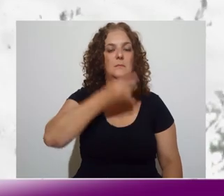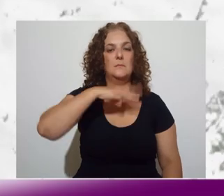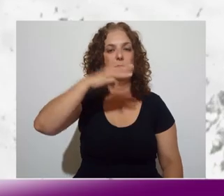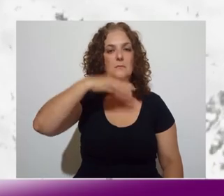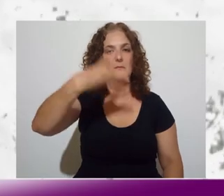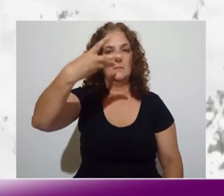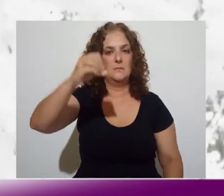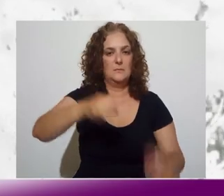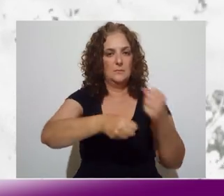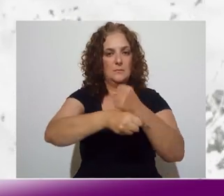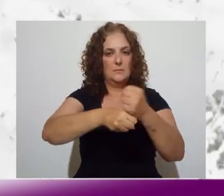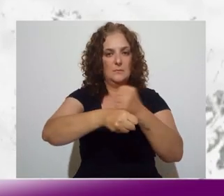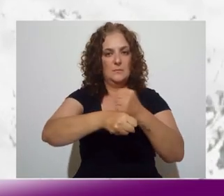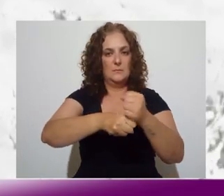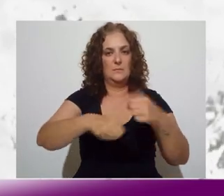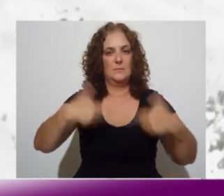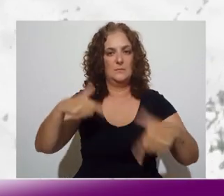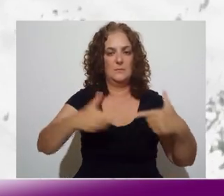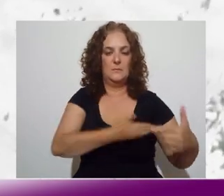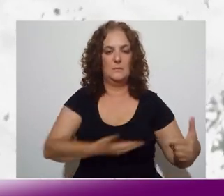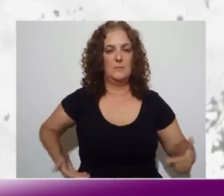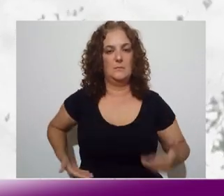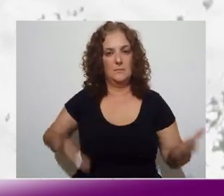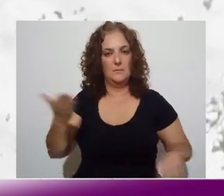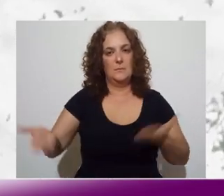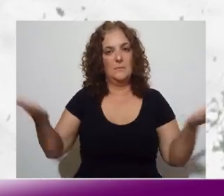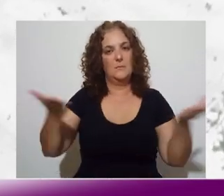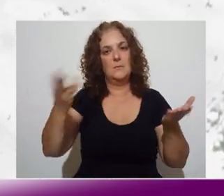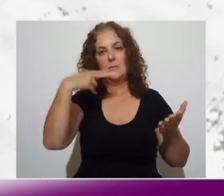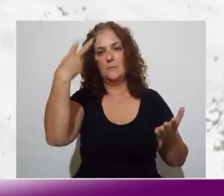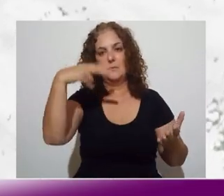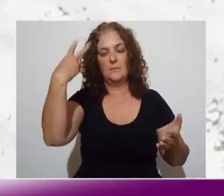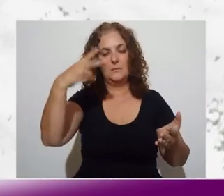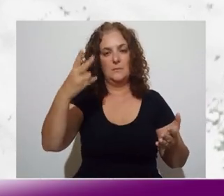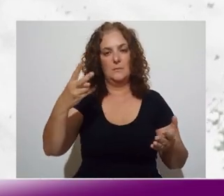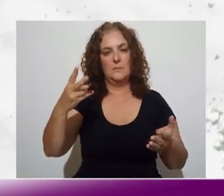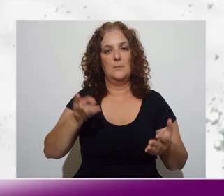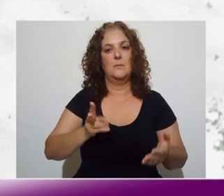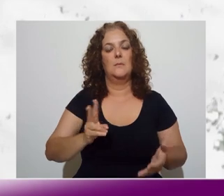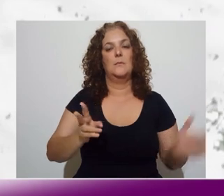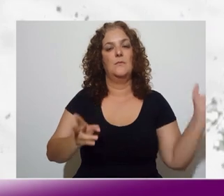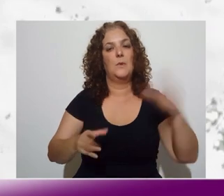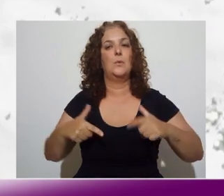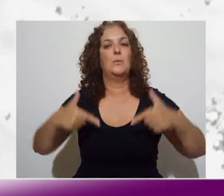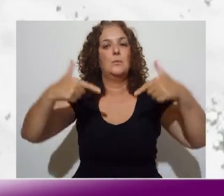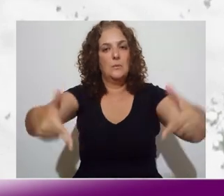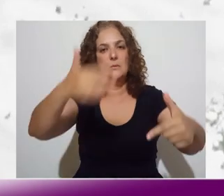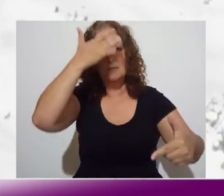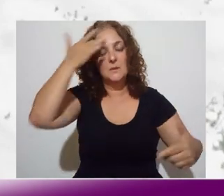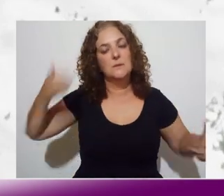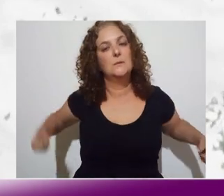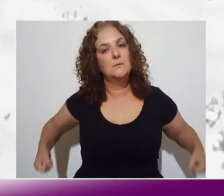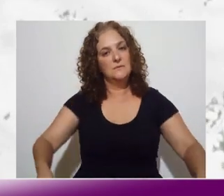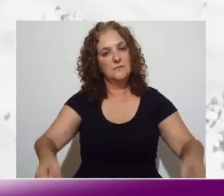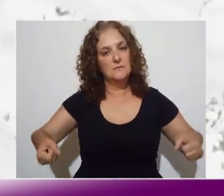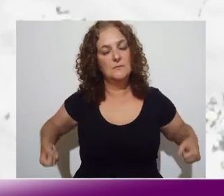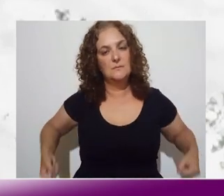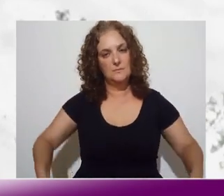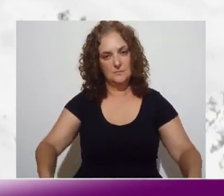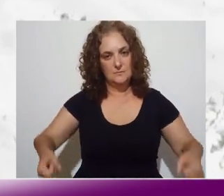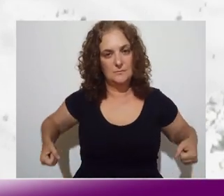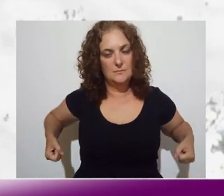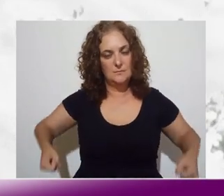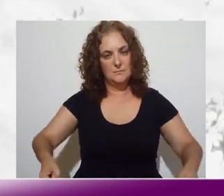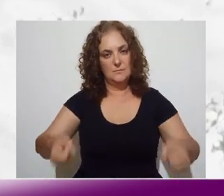Amigos de Mangaratiba, nesses 30 anos de servidora pública e agora como vereadora, venho lutando pela pessoa com